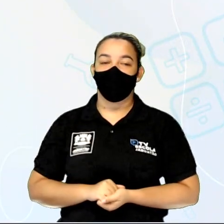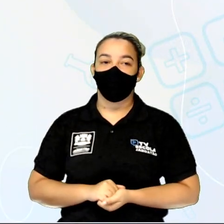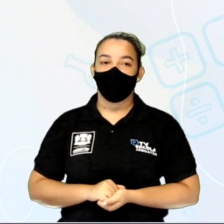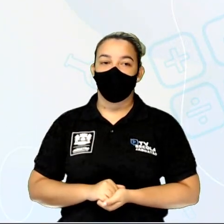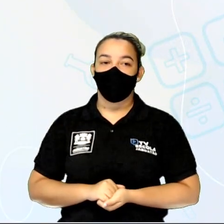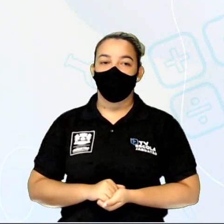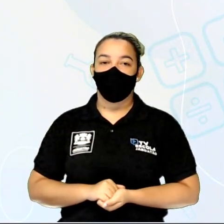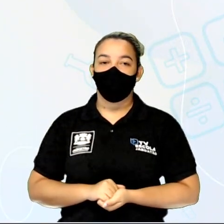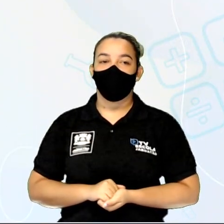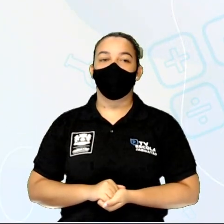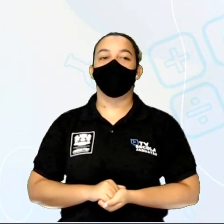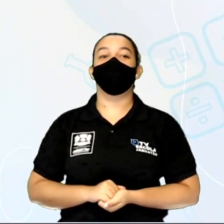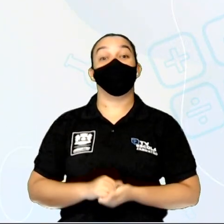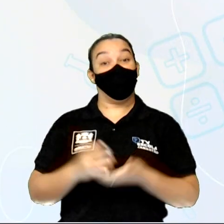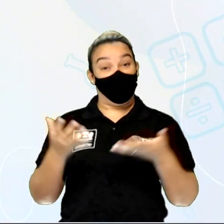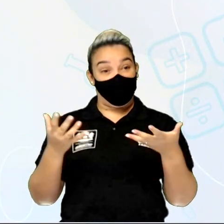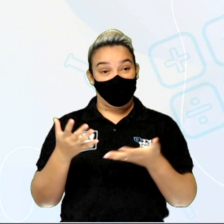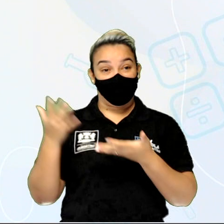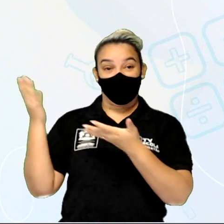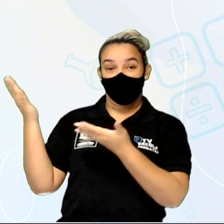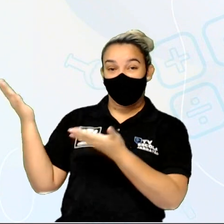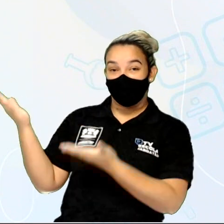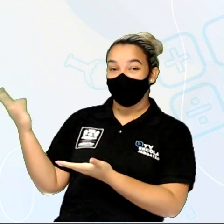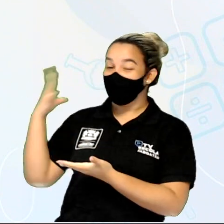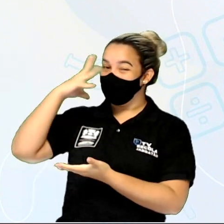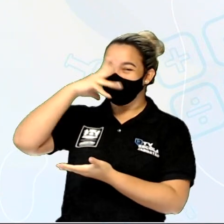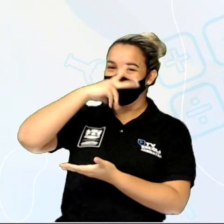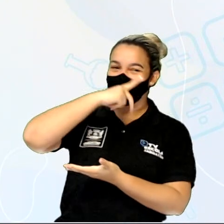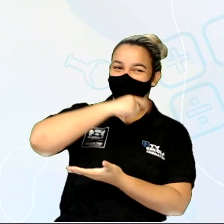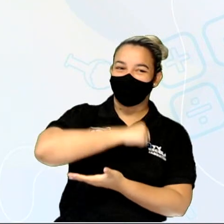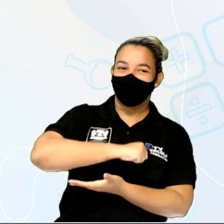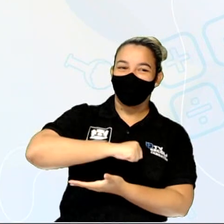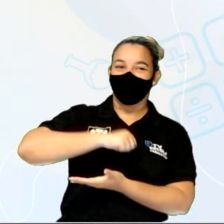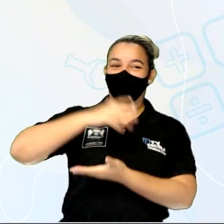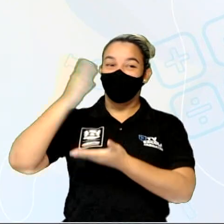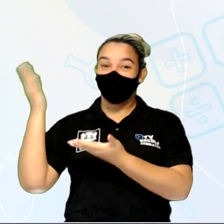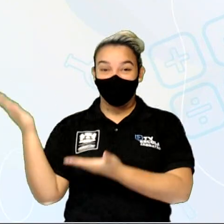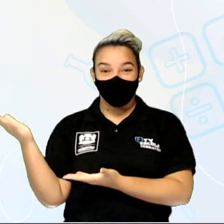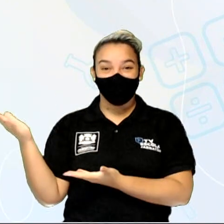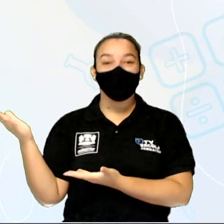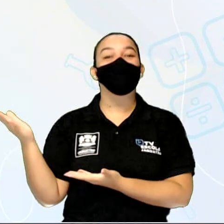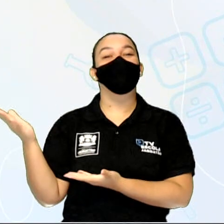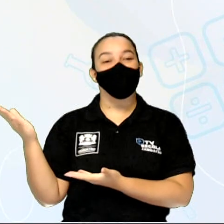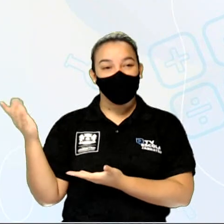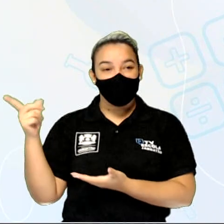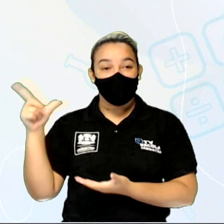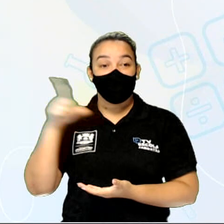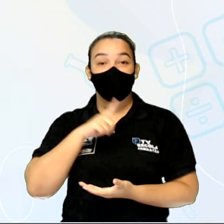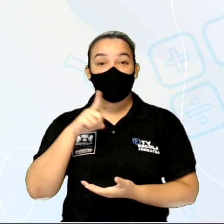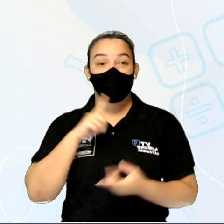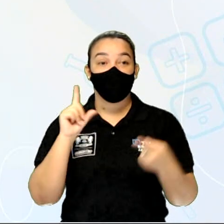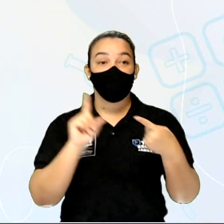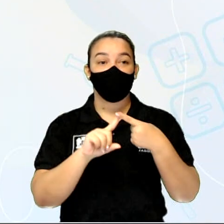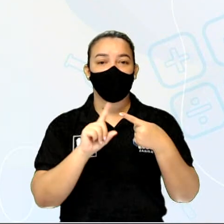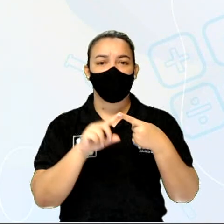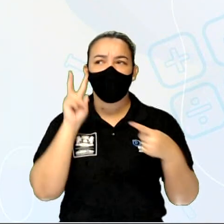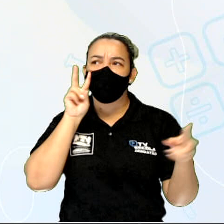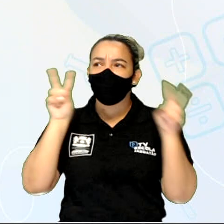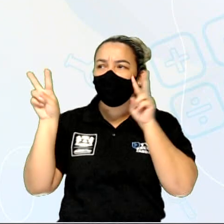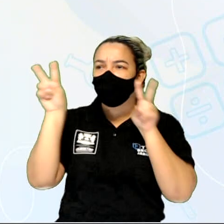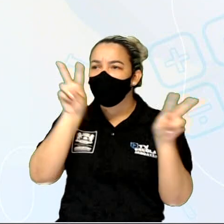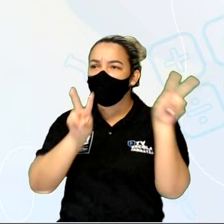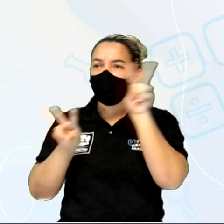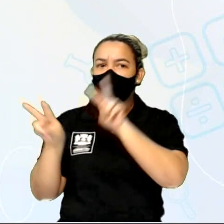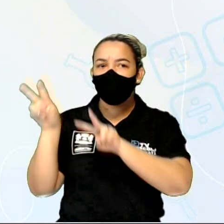Só um tempinho. Olha aí que coisa bonita. Vê aí que coisa bonitona. Então, aí nós temos o primeiro momento, a visualização